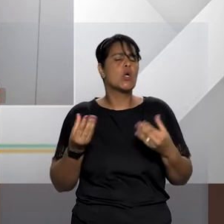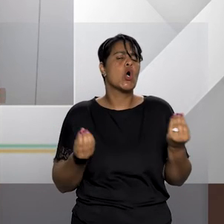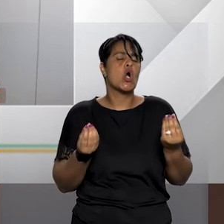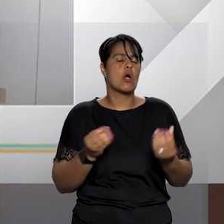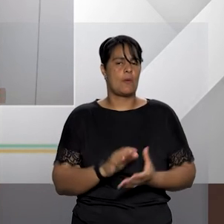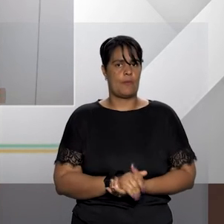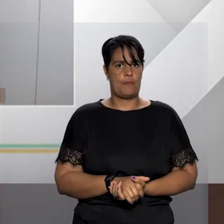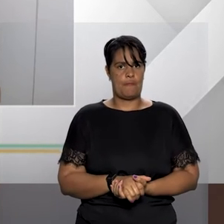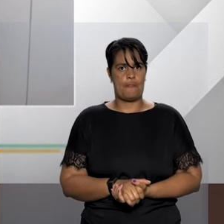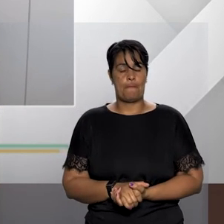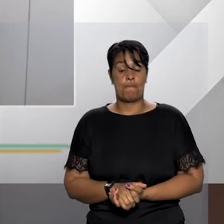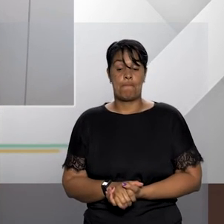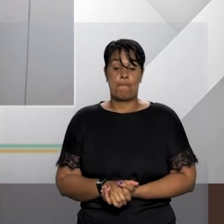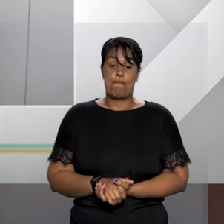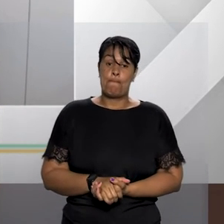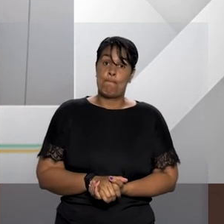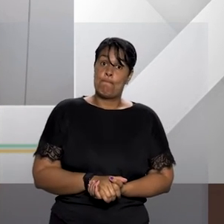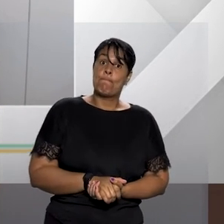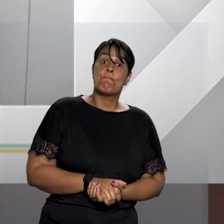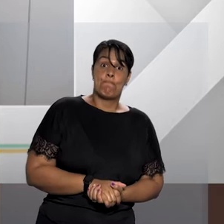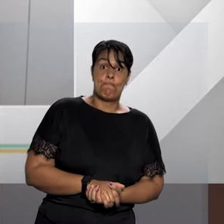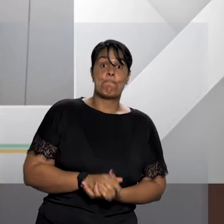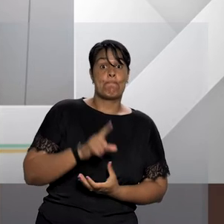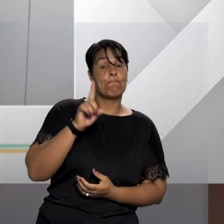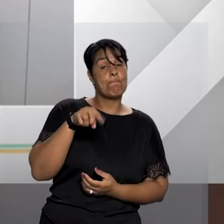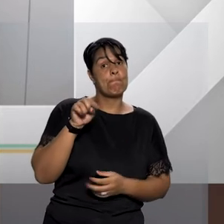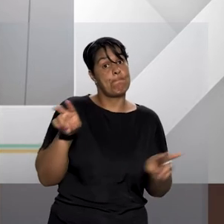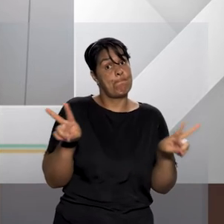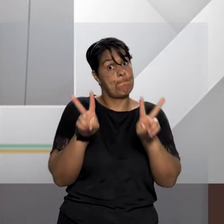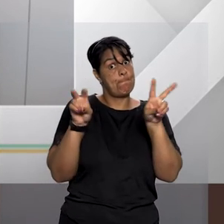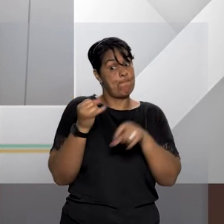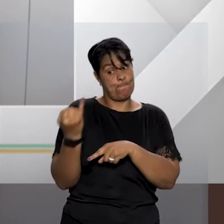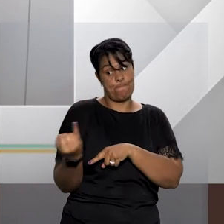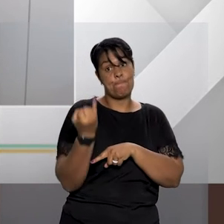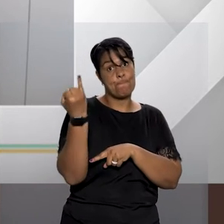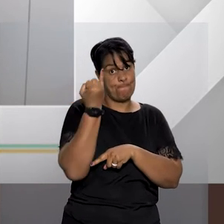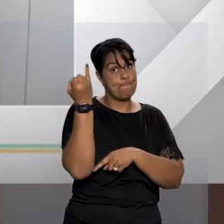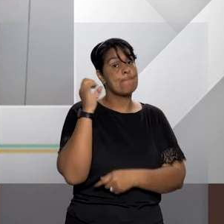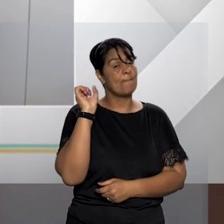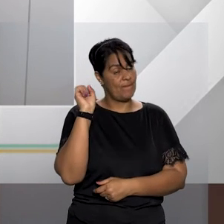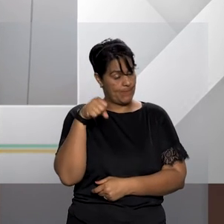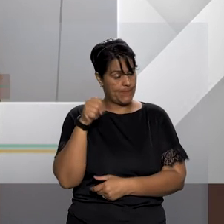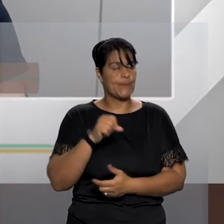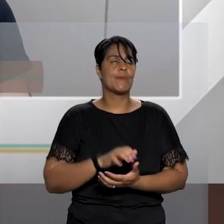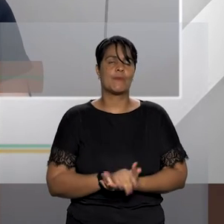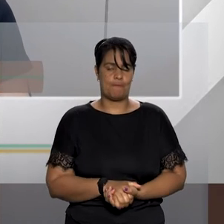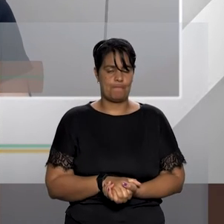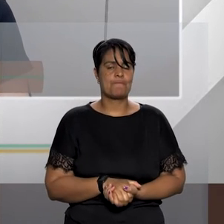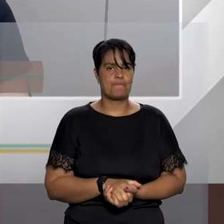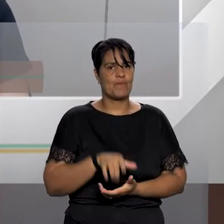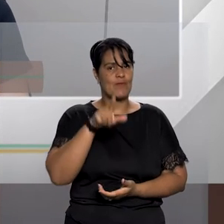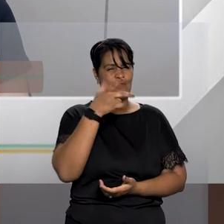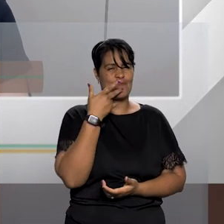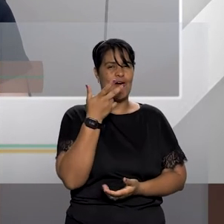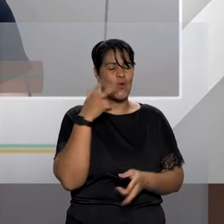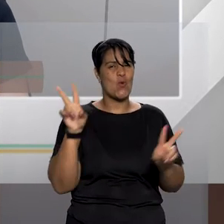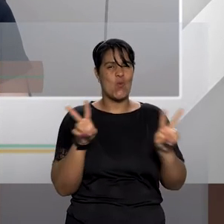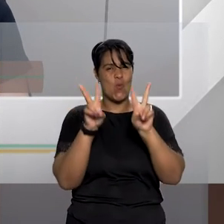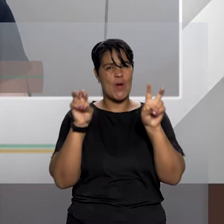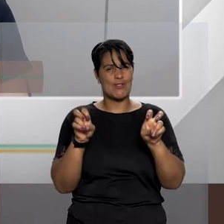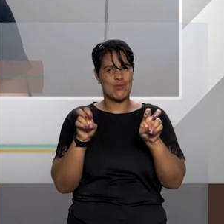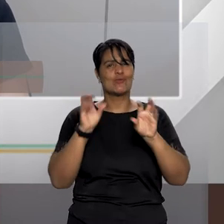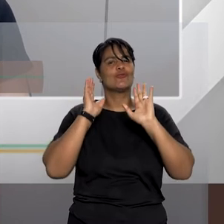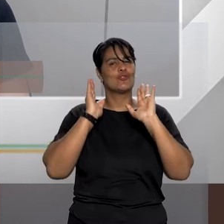Essa é uma questão muito importante Fátima você traz esse diálogo público que na verdade já existe